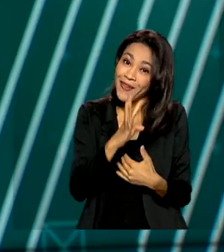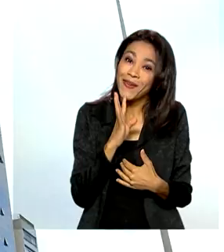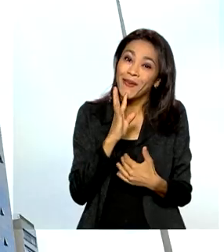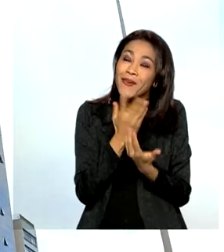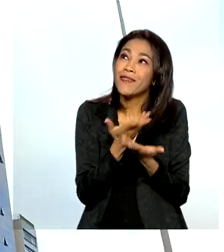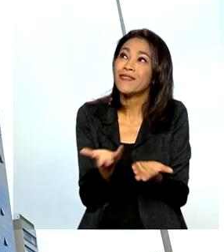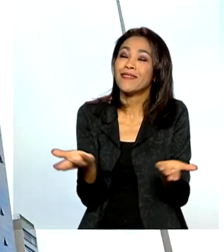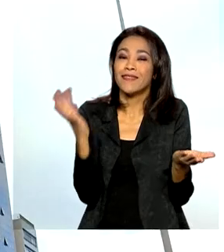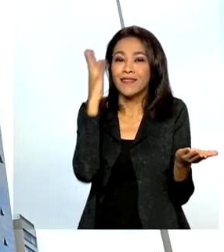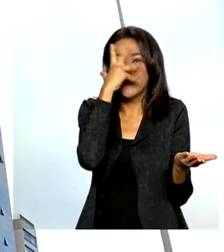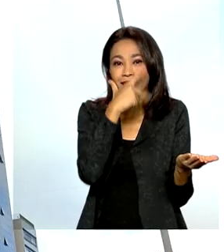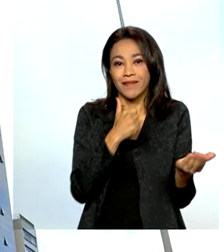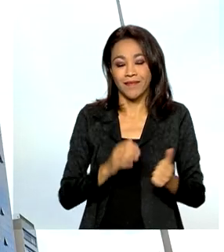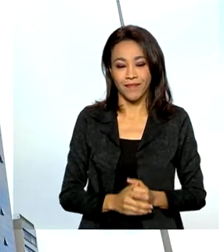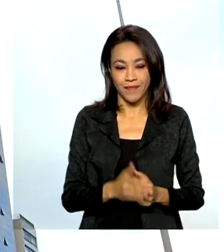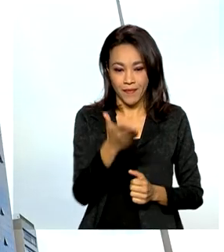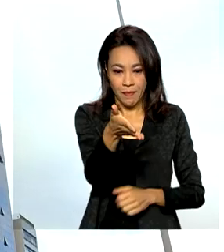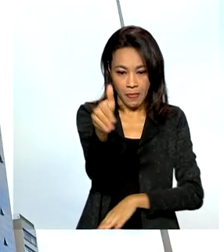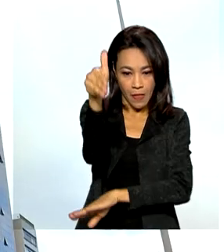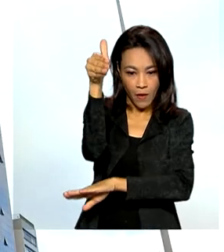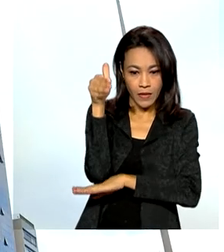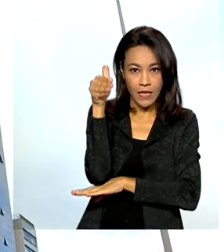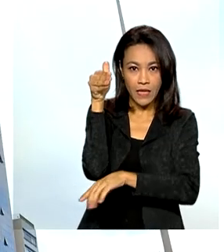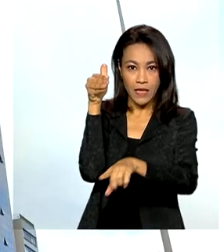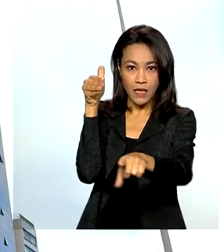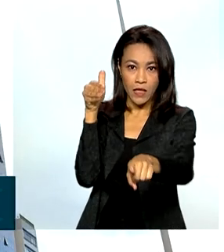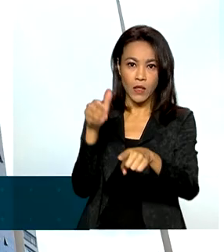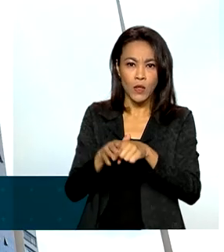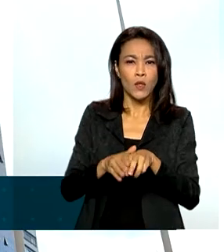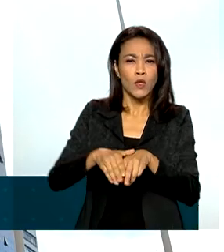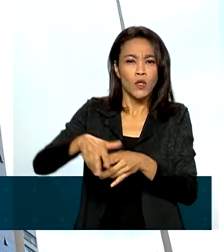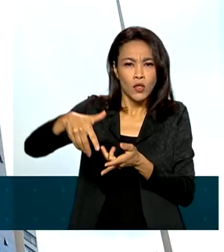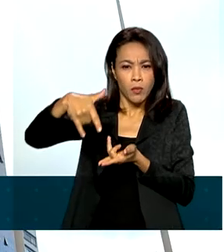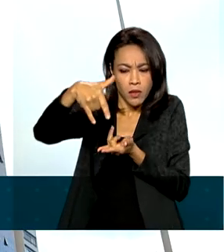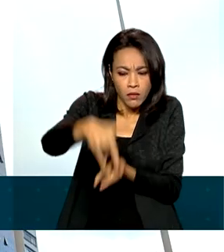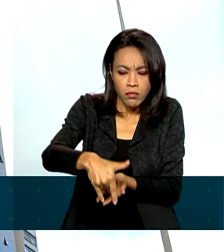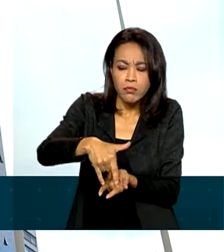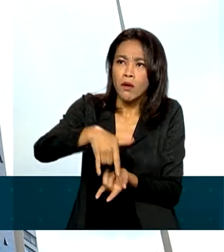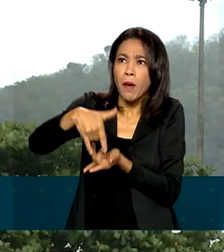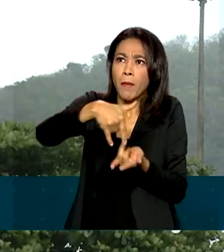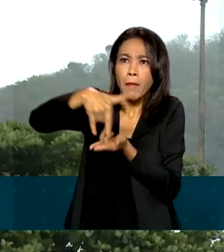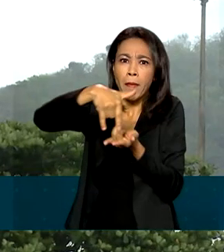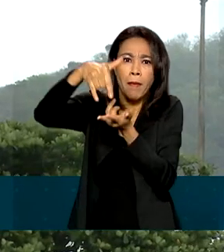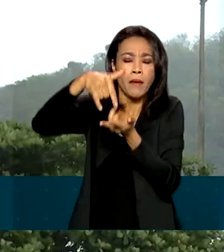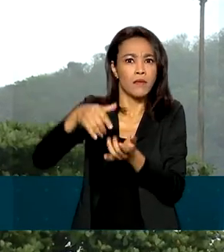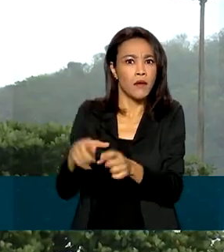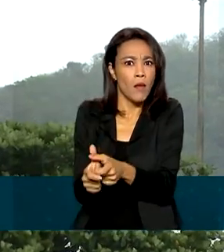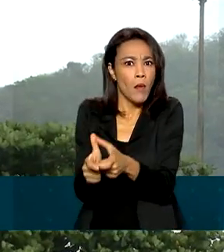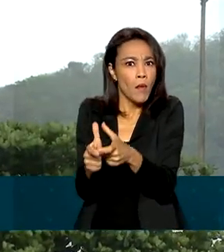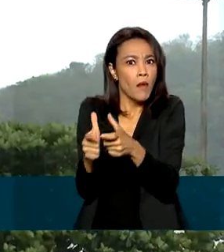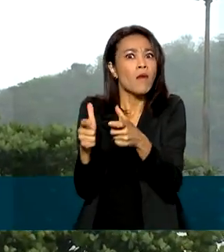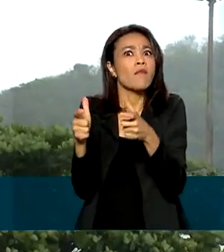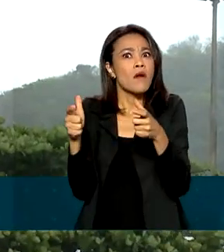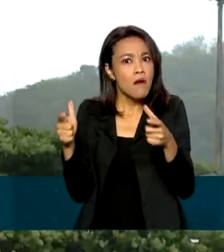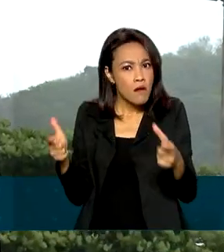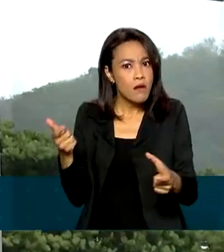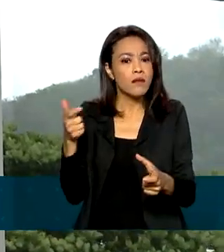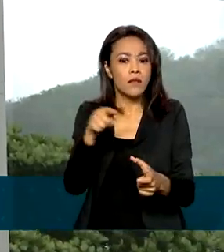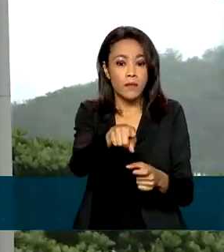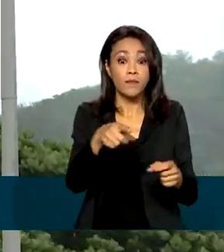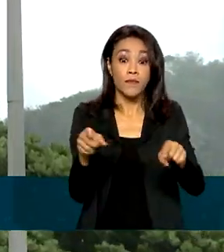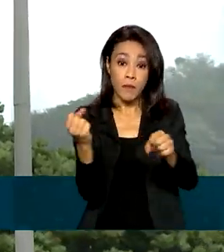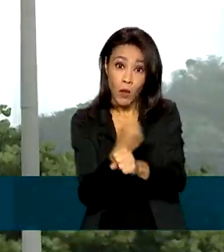No setor hoteleiro, a ocupação de leitos de hospedagem cresce a cada mês. O número de novos hotéis em